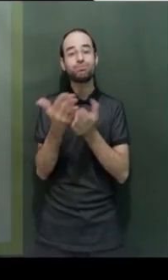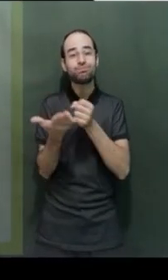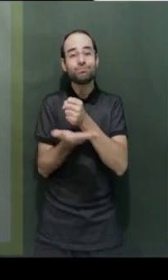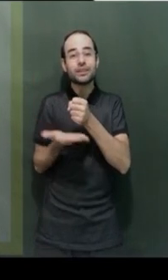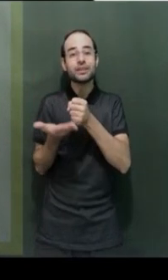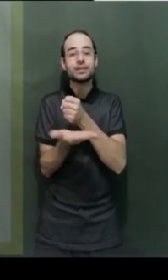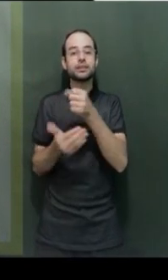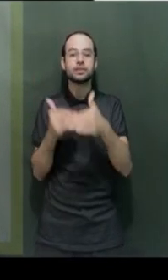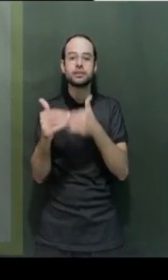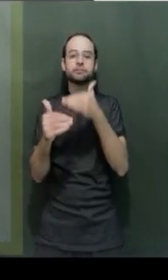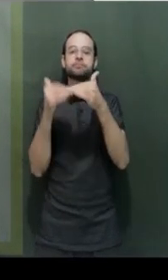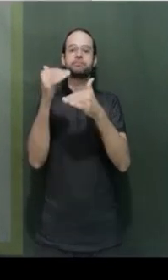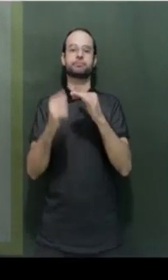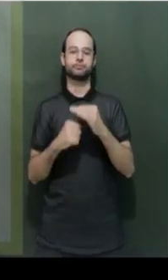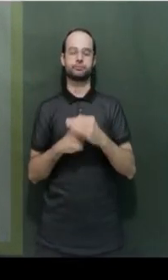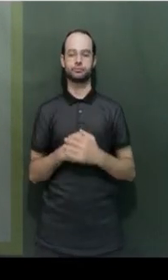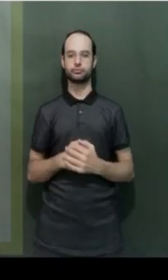começo do seu desenvolvimento.